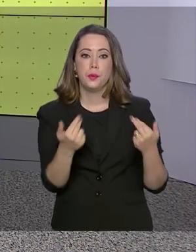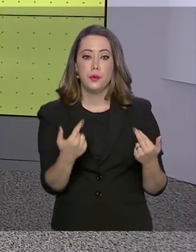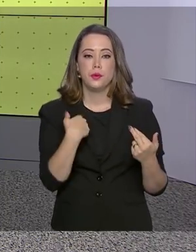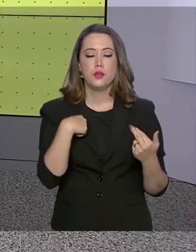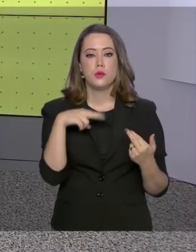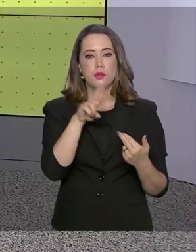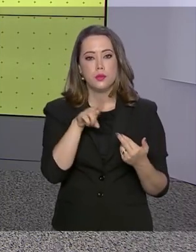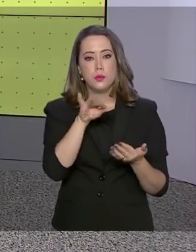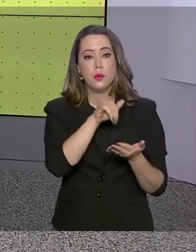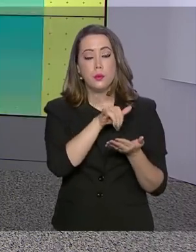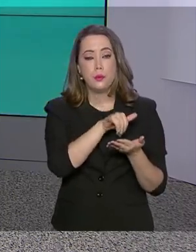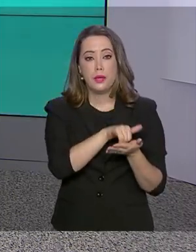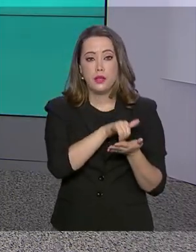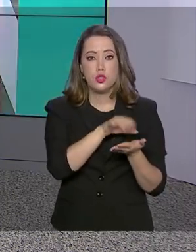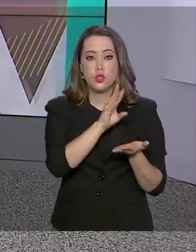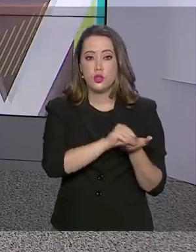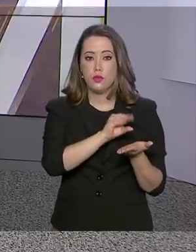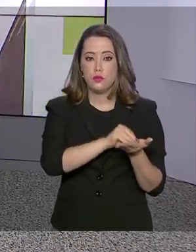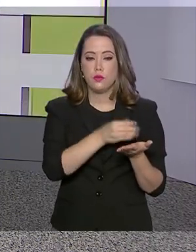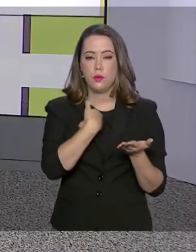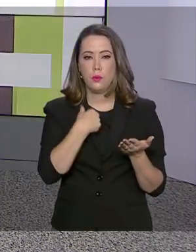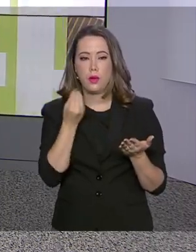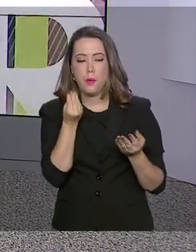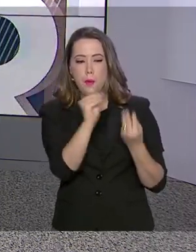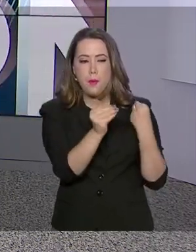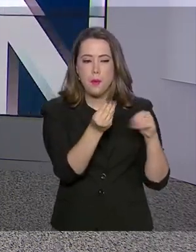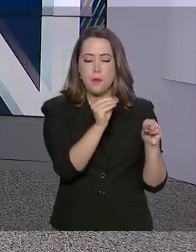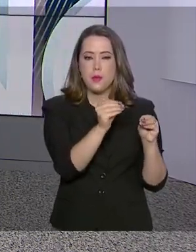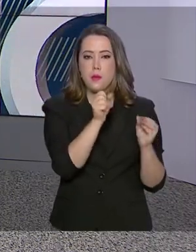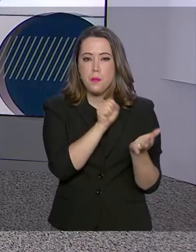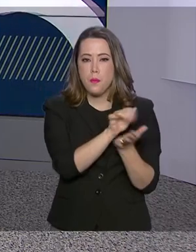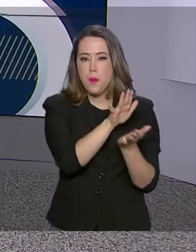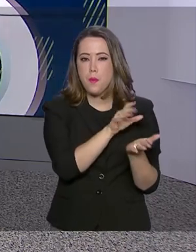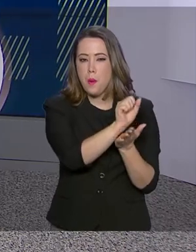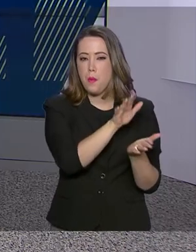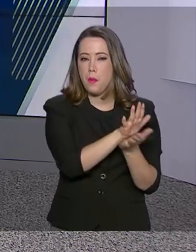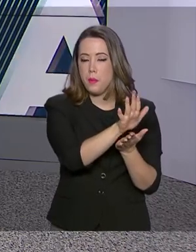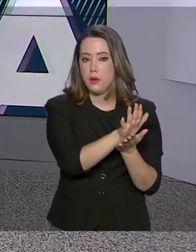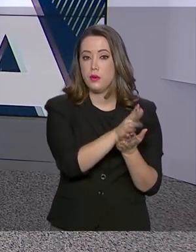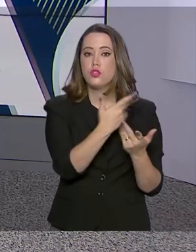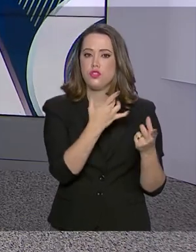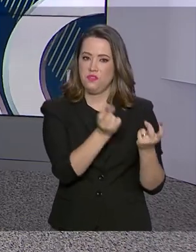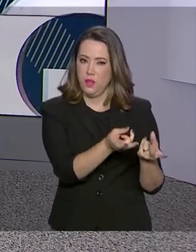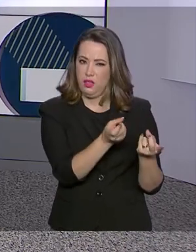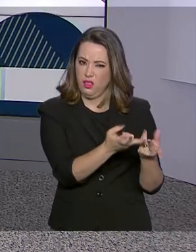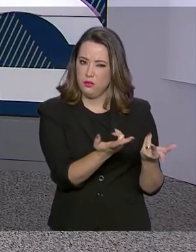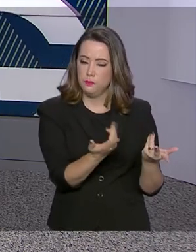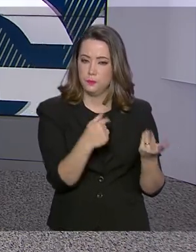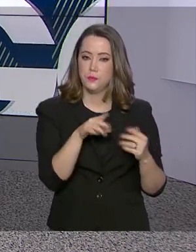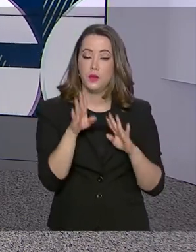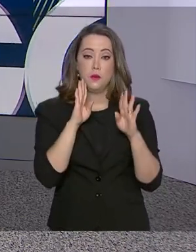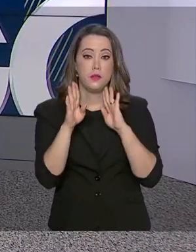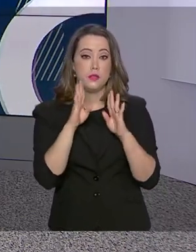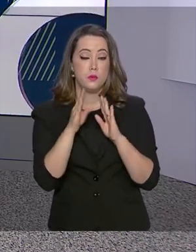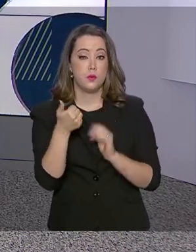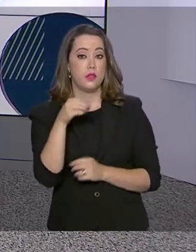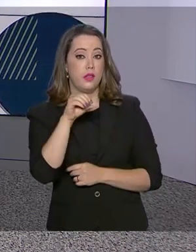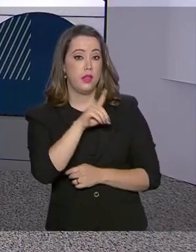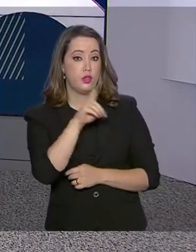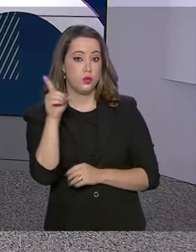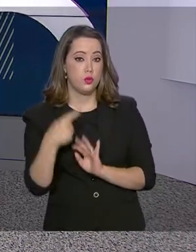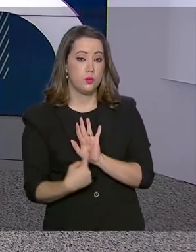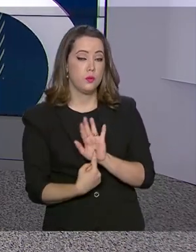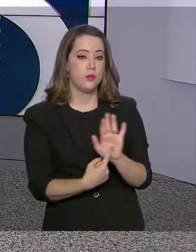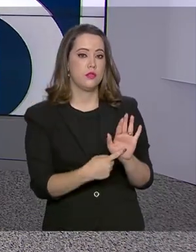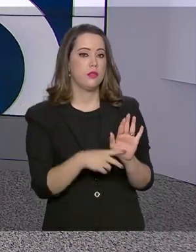Esses dados seriam usados para segmentar anúncios na rede social. O Facebook tem agora 10 dias para apresentar defesa administrativa